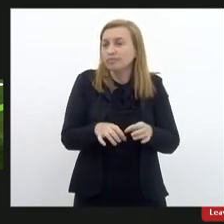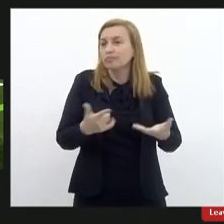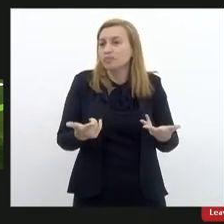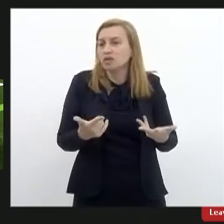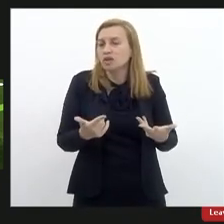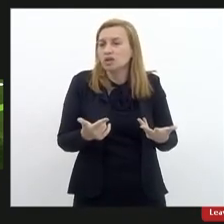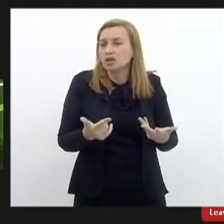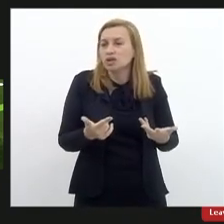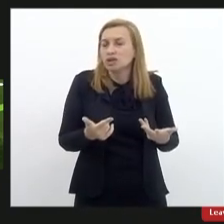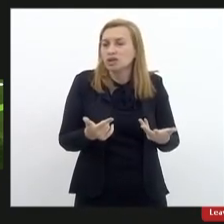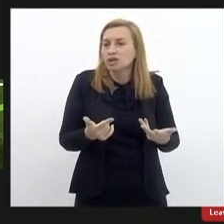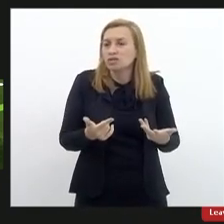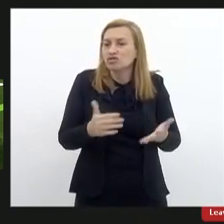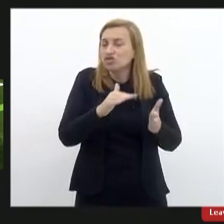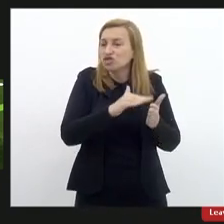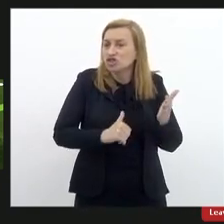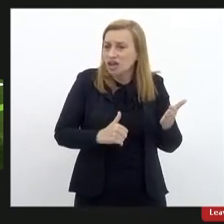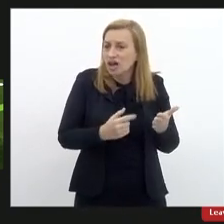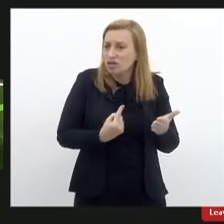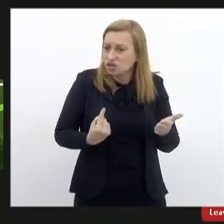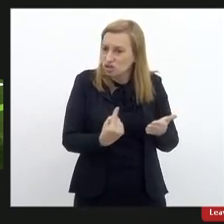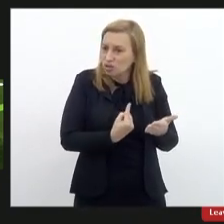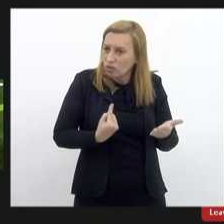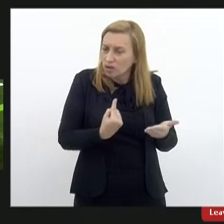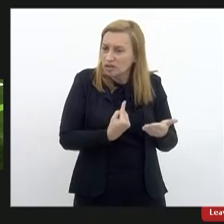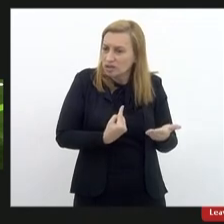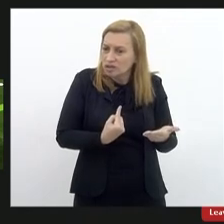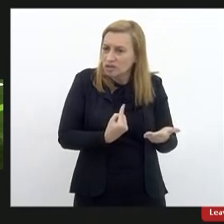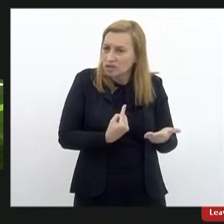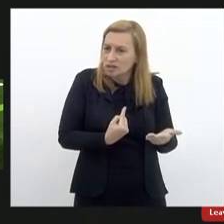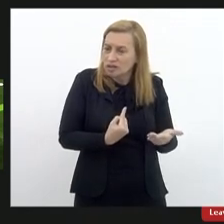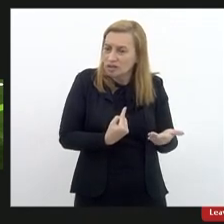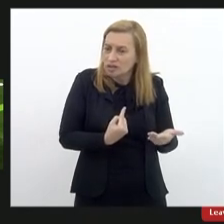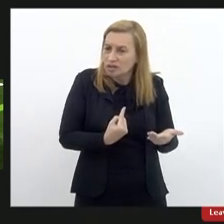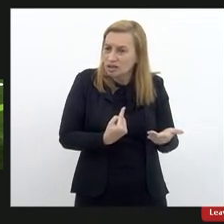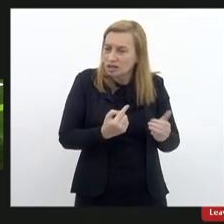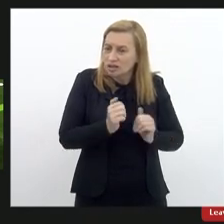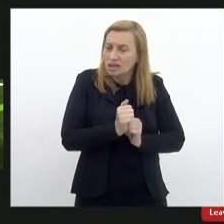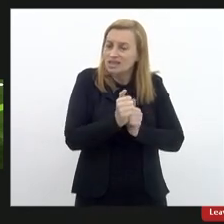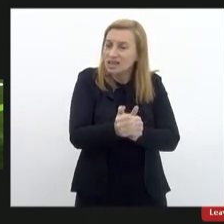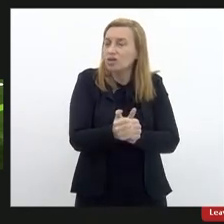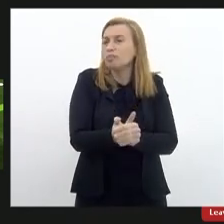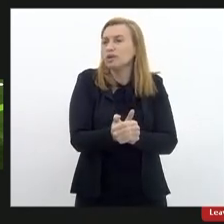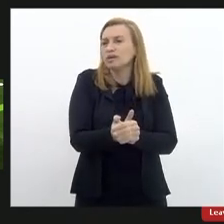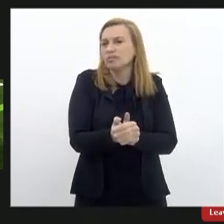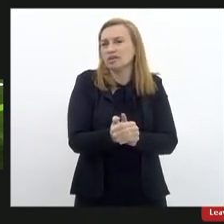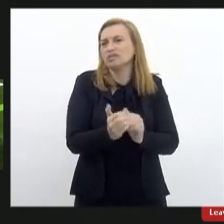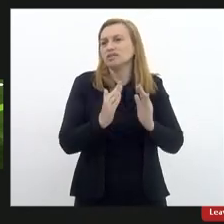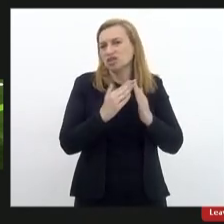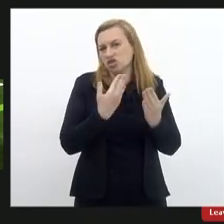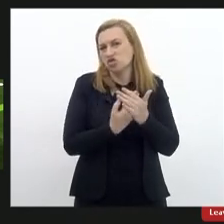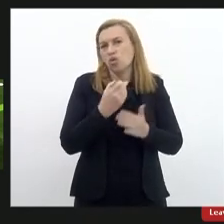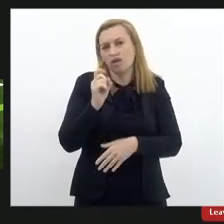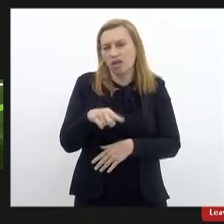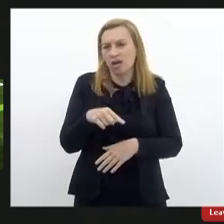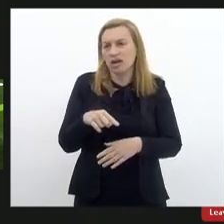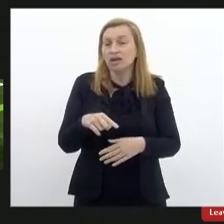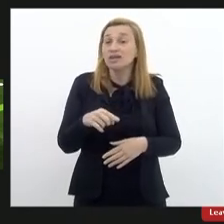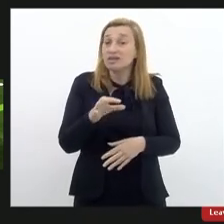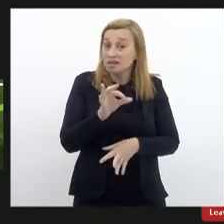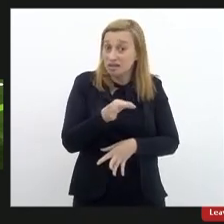nos tiraram esse acompanhamento das escolas, que